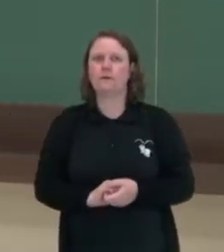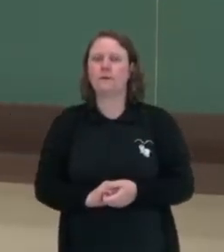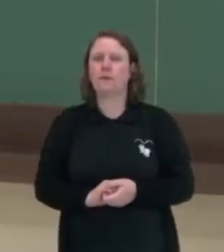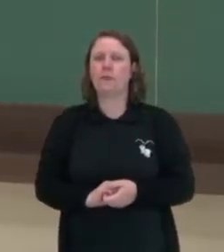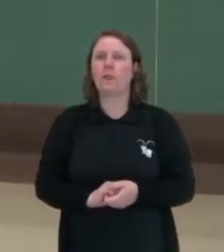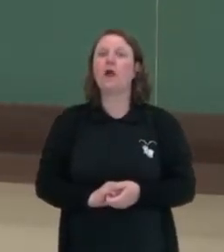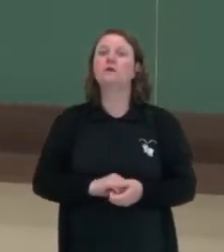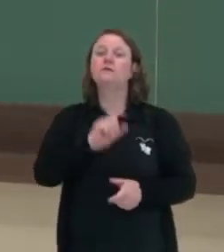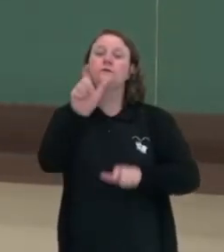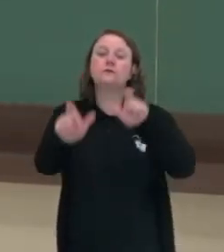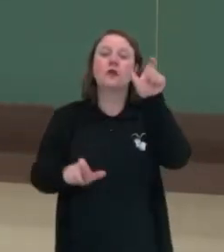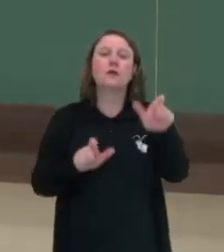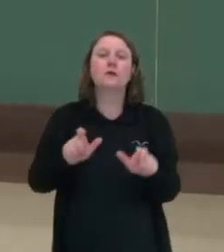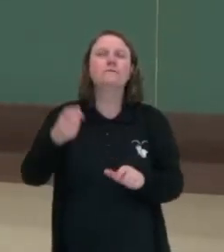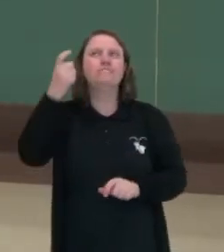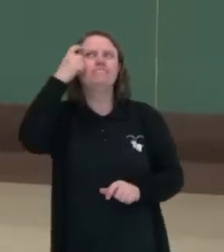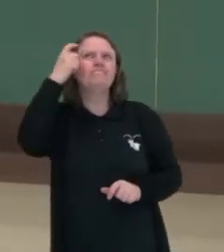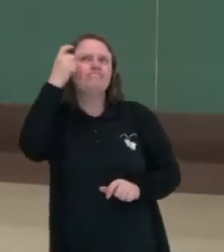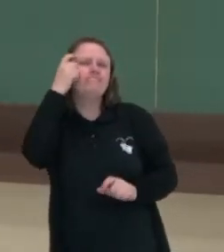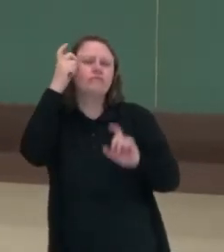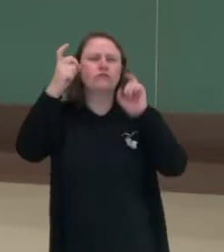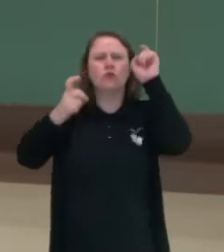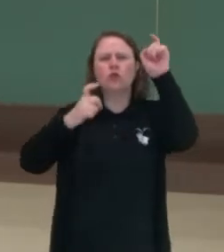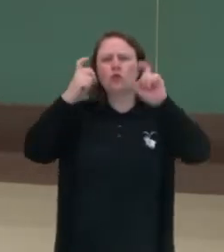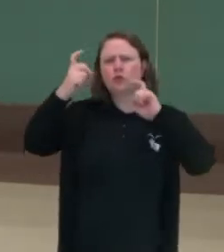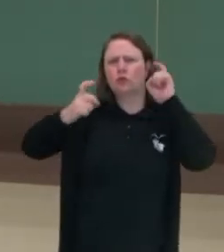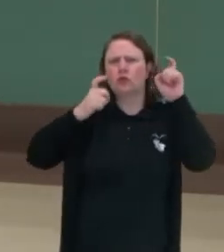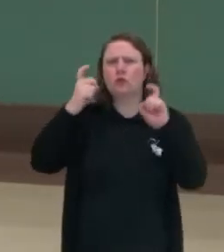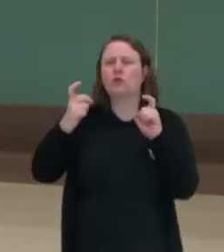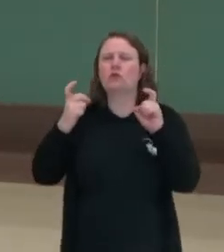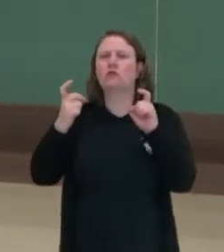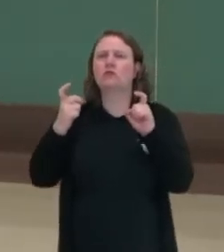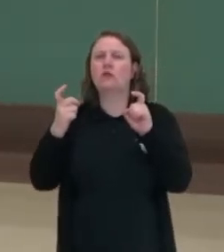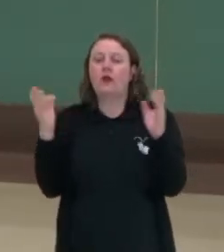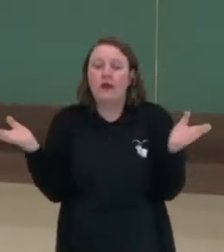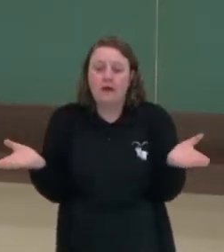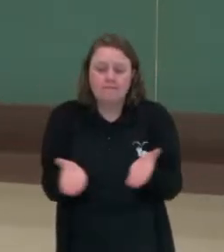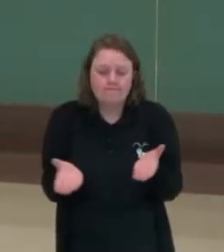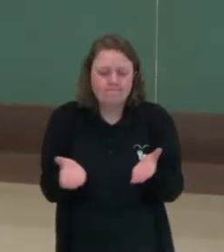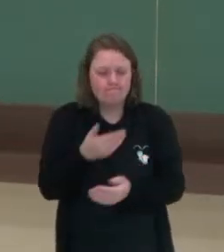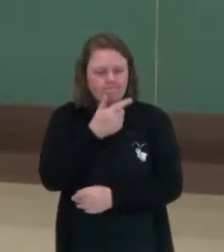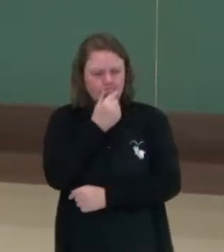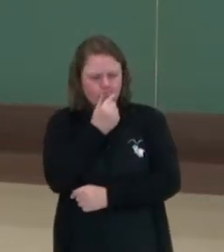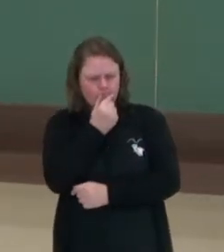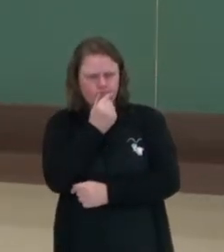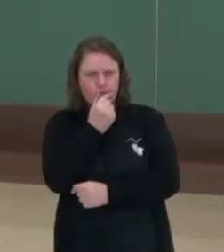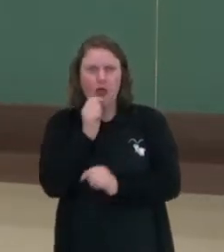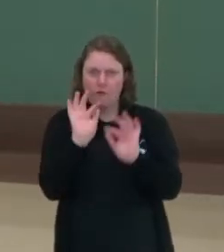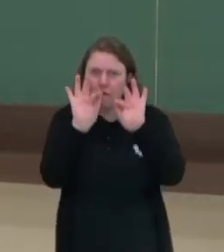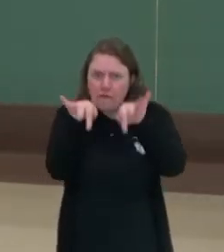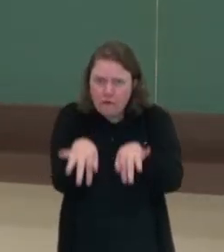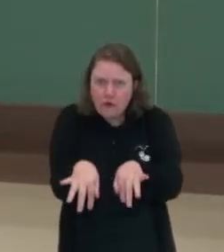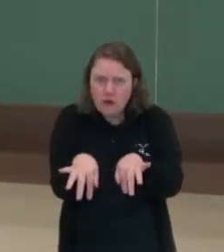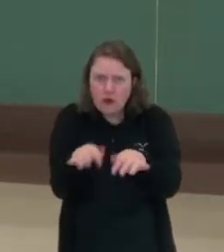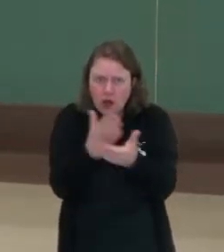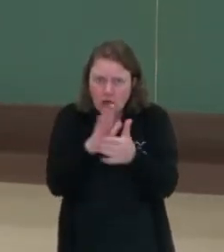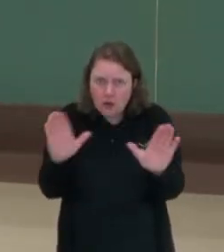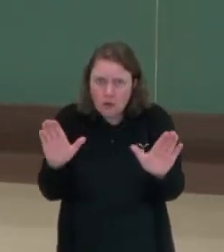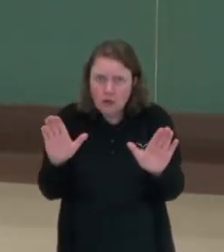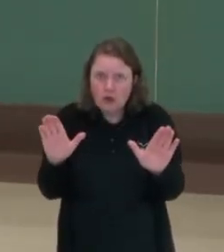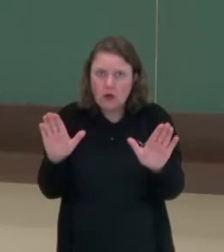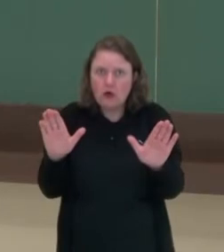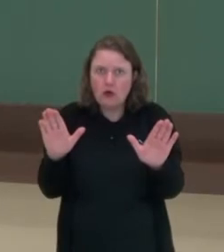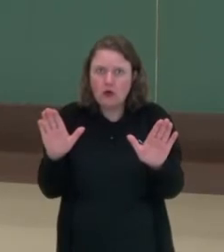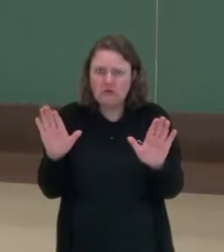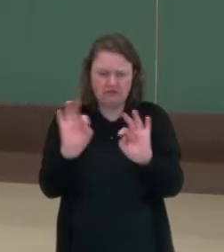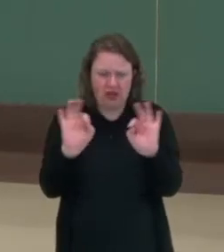os artistas se preocuparam, os pintores começaram a se preocupar com e agora. Acabou pra nós? Encerrou? Fecha